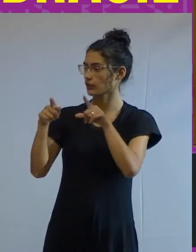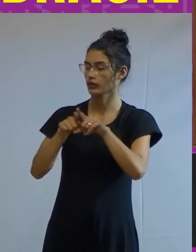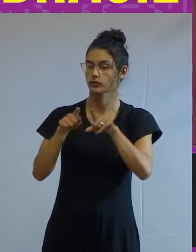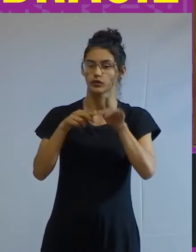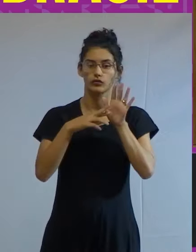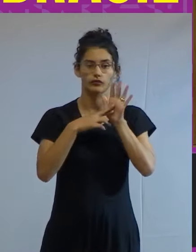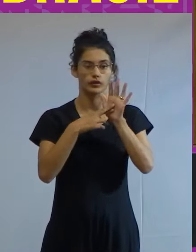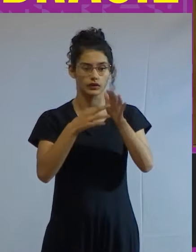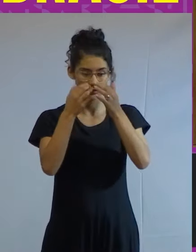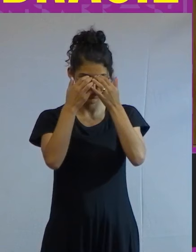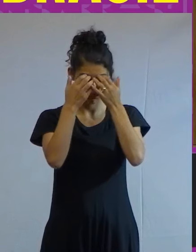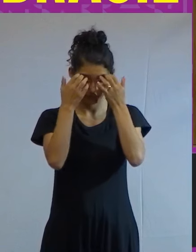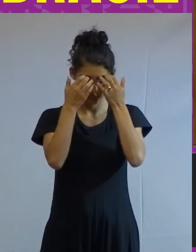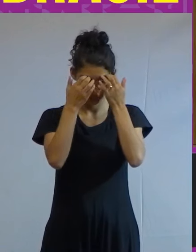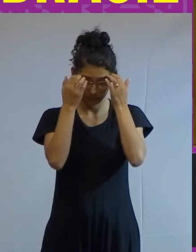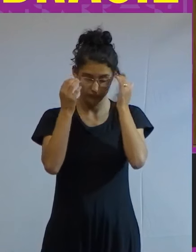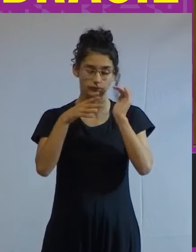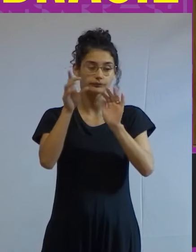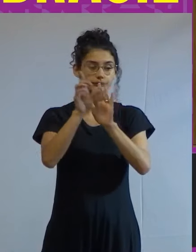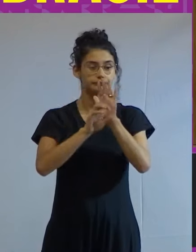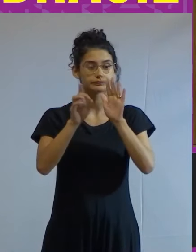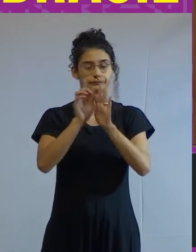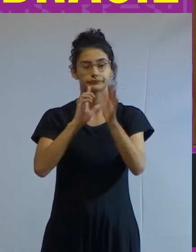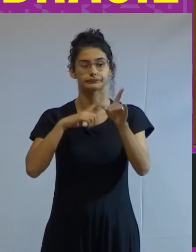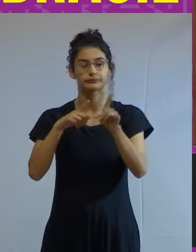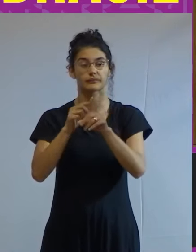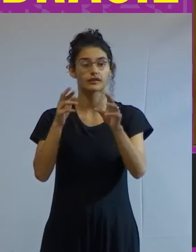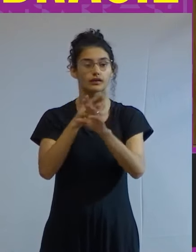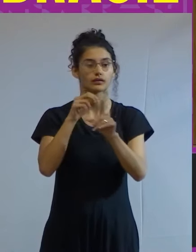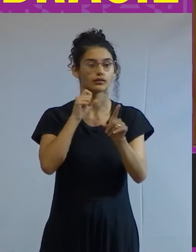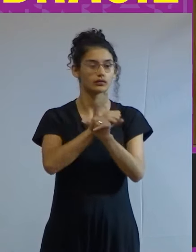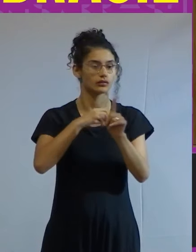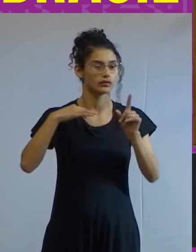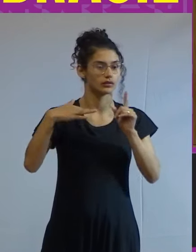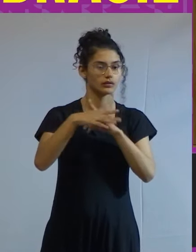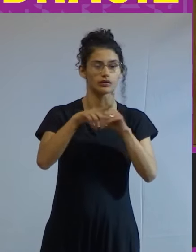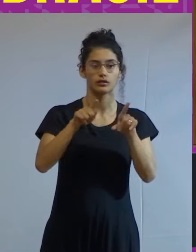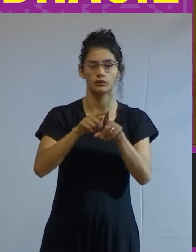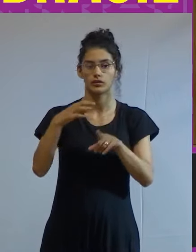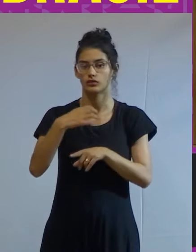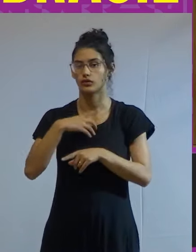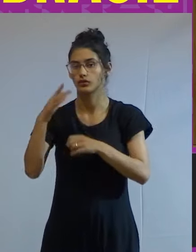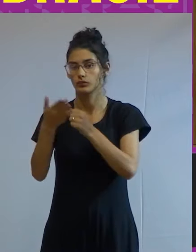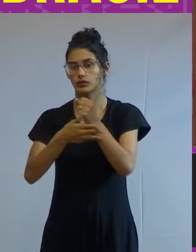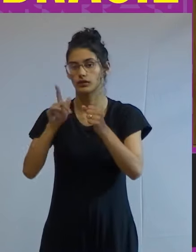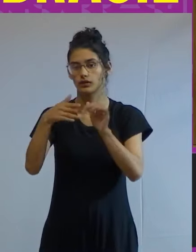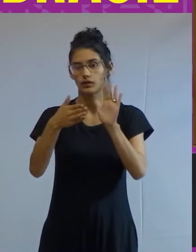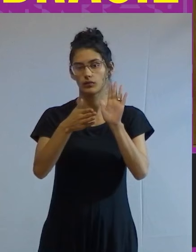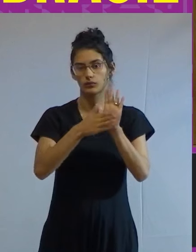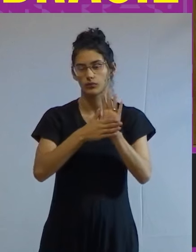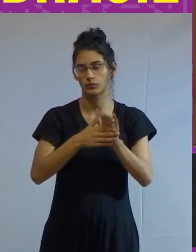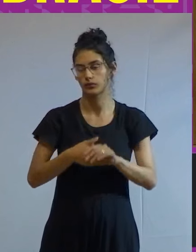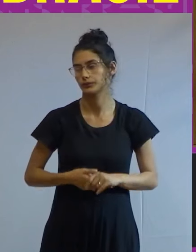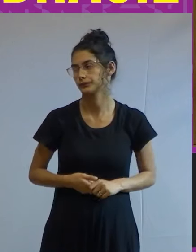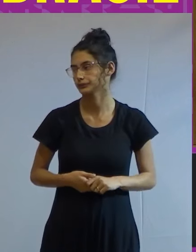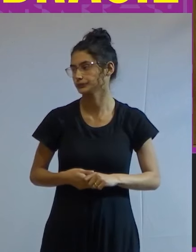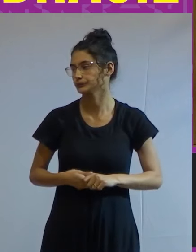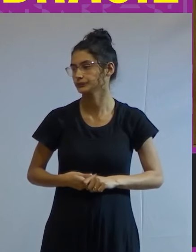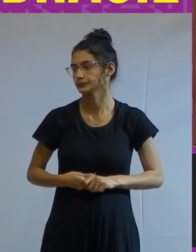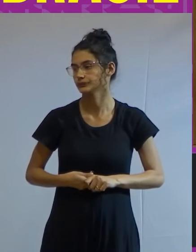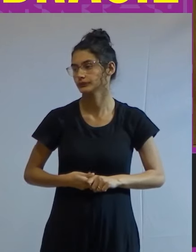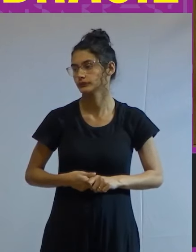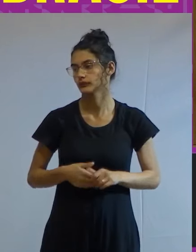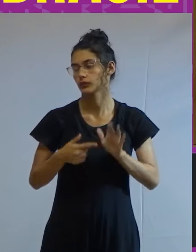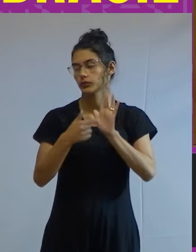de reproduzirem em seus atos concretos as relações sociais cuja forma básica é a troca mercantil como já